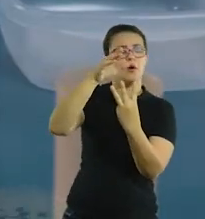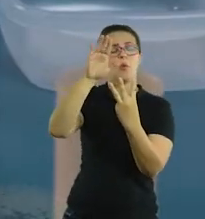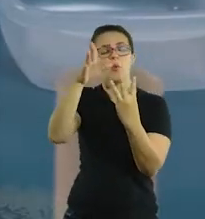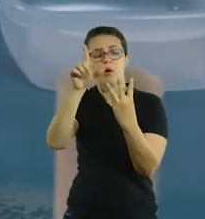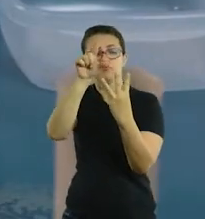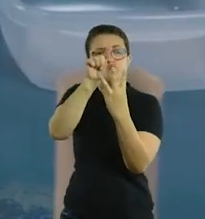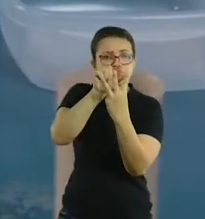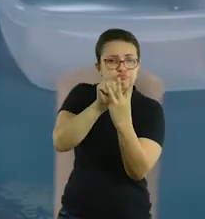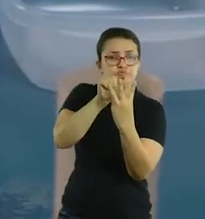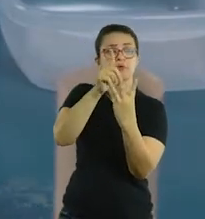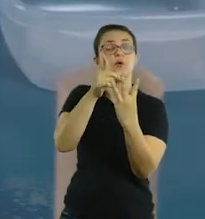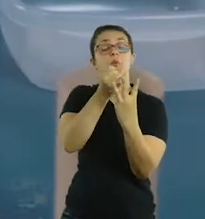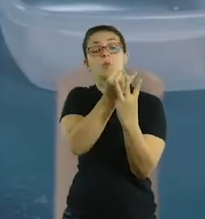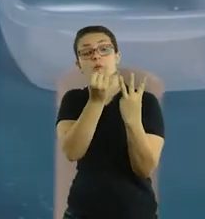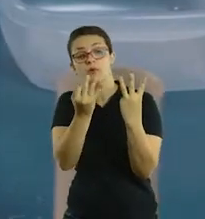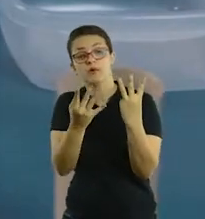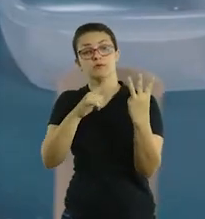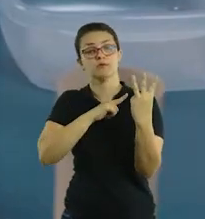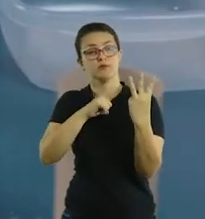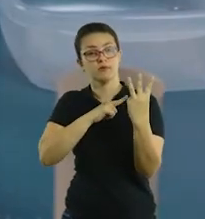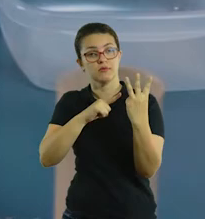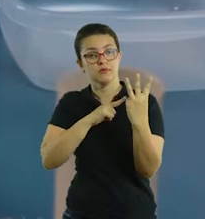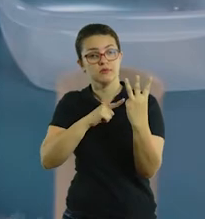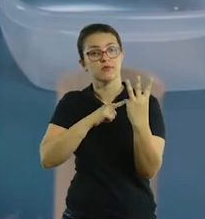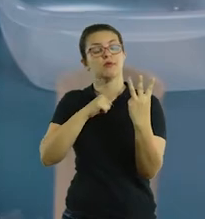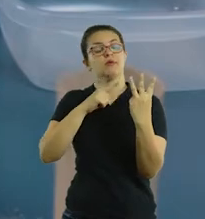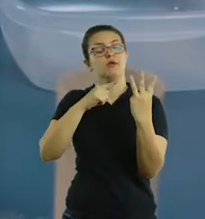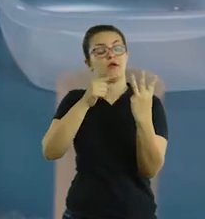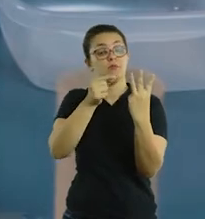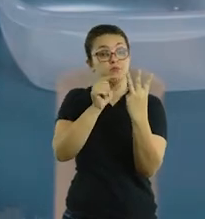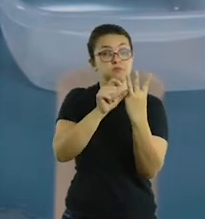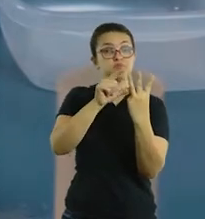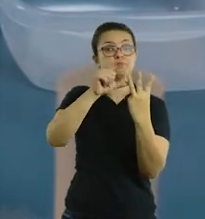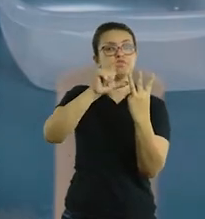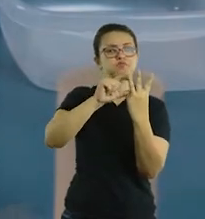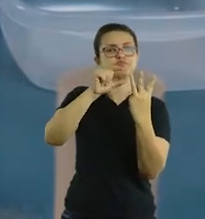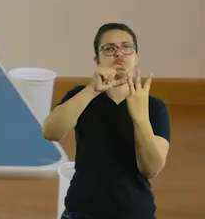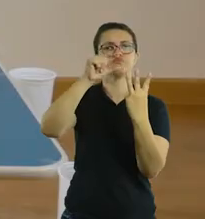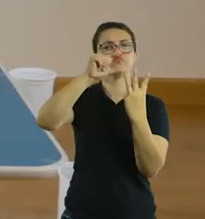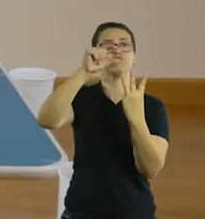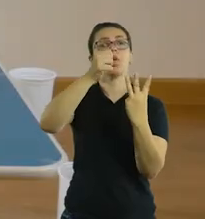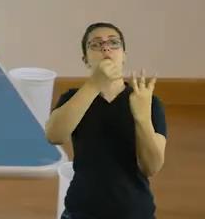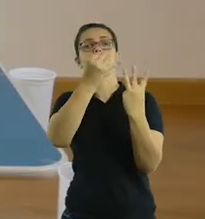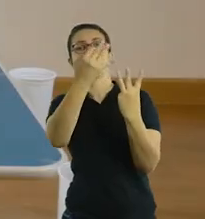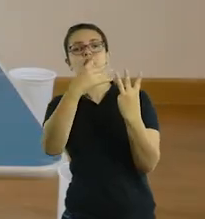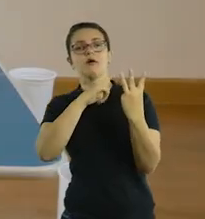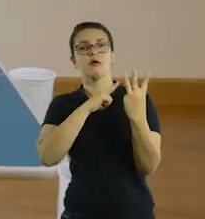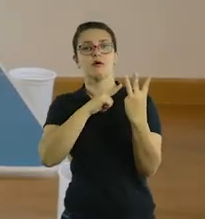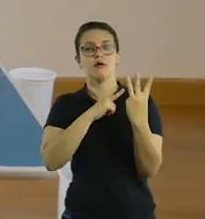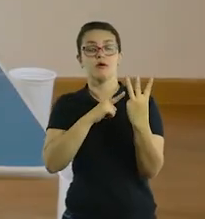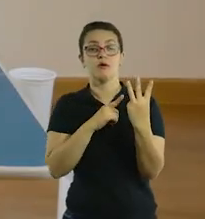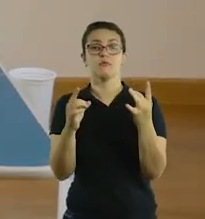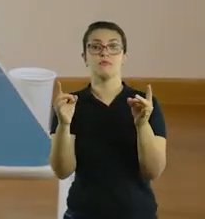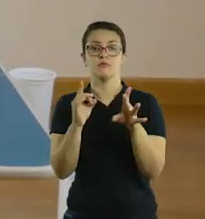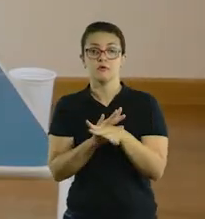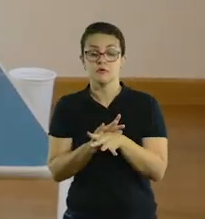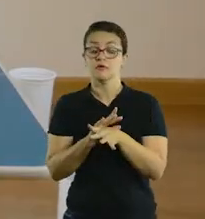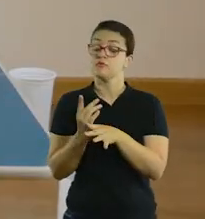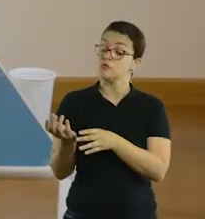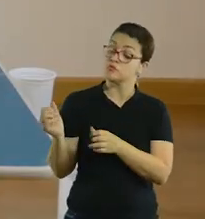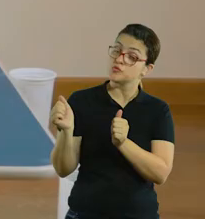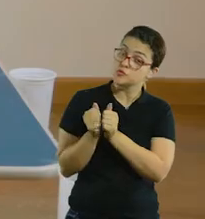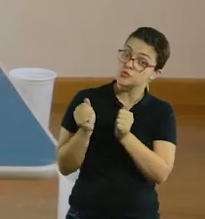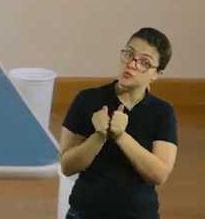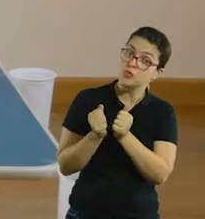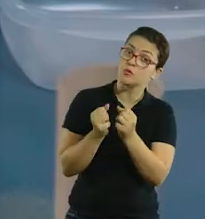Aonde que coube menos? Quantos macarrões couberam no palitinho maior? E quando ele terminar, você exercita a